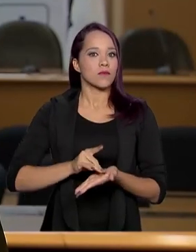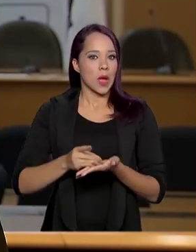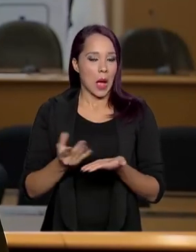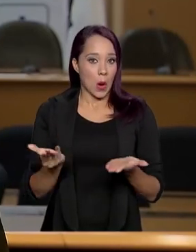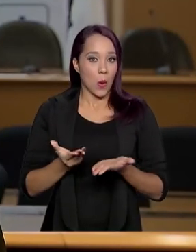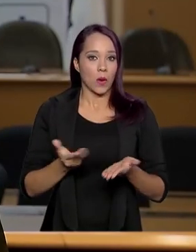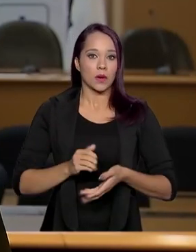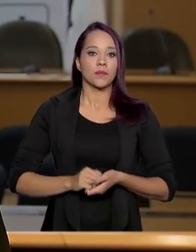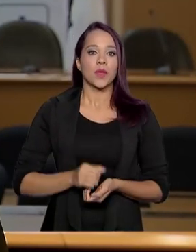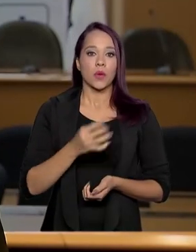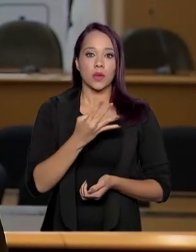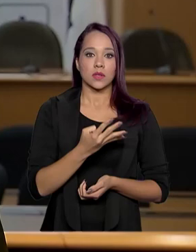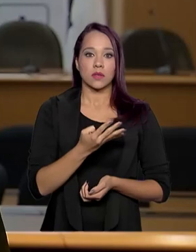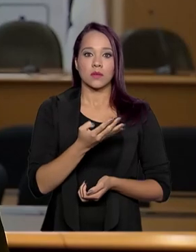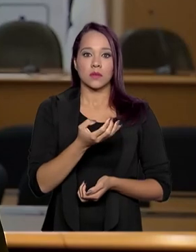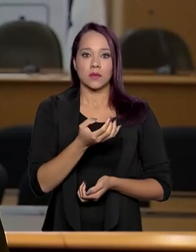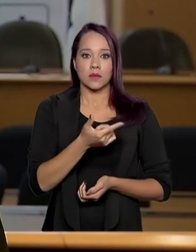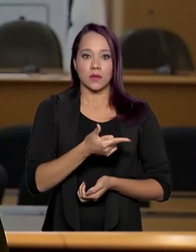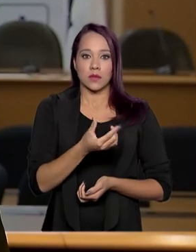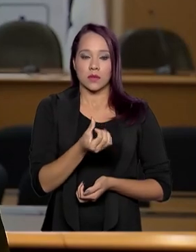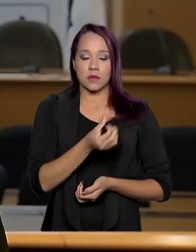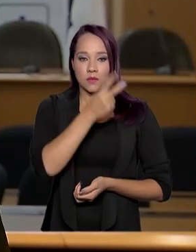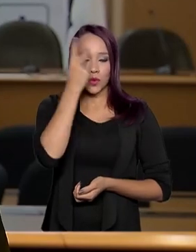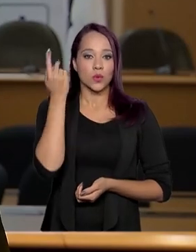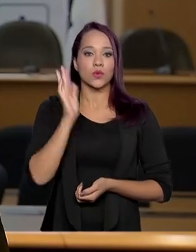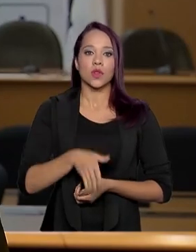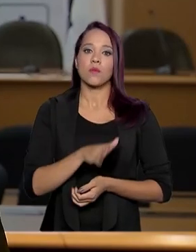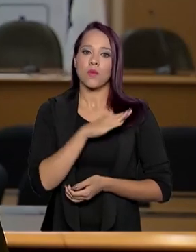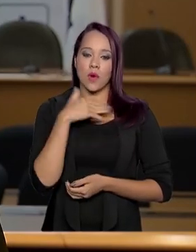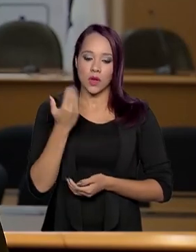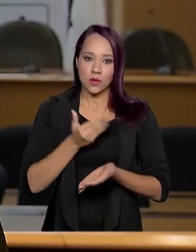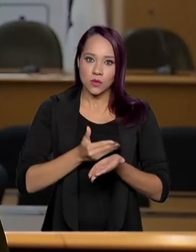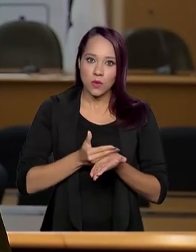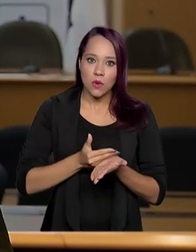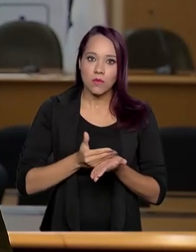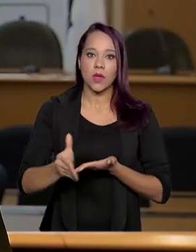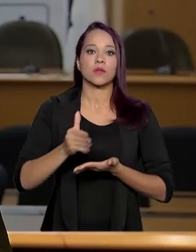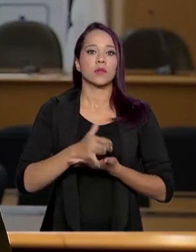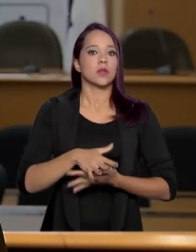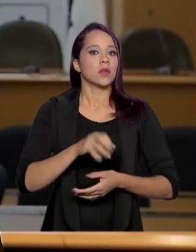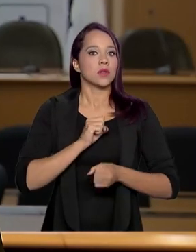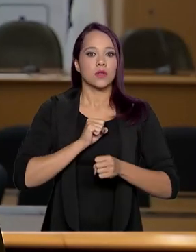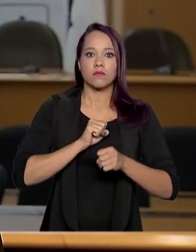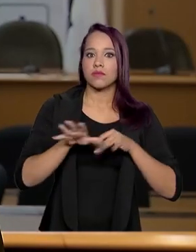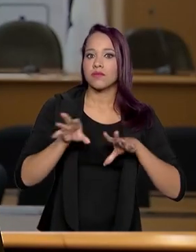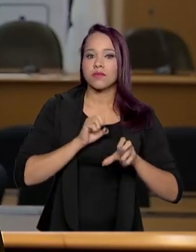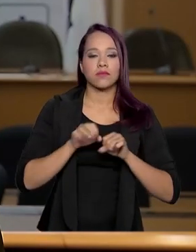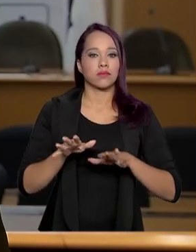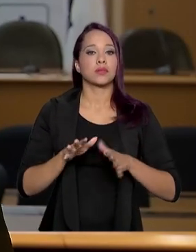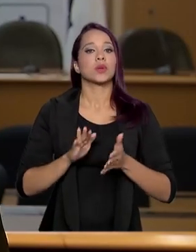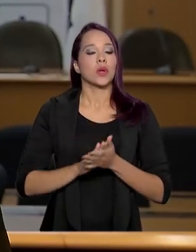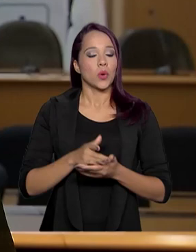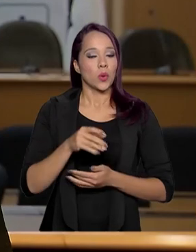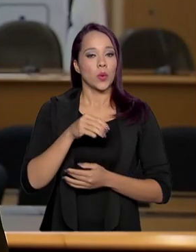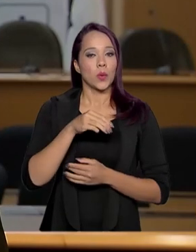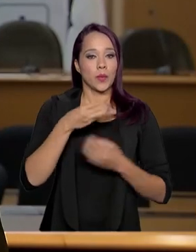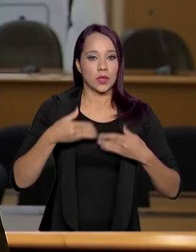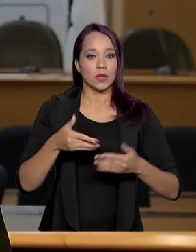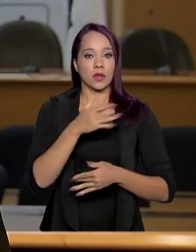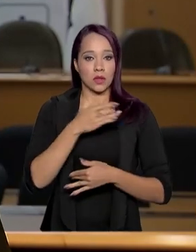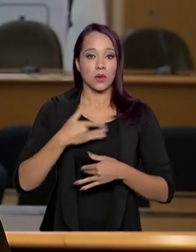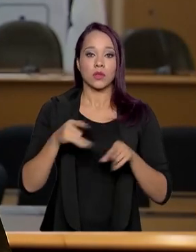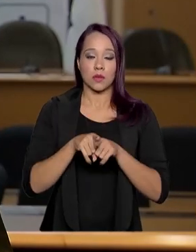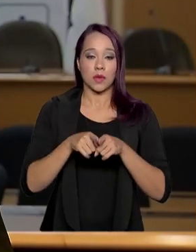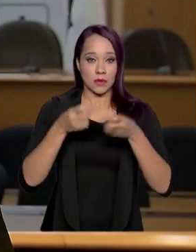426 pessoas morreram desde o início dessa epidemia, desse surto. O Ministério da Saúde atualizou também os números aqui do